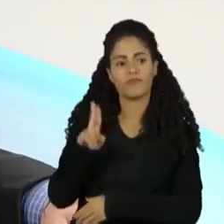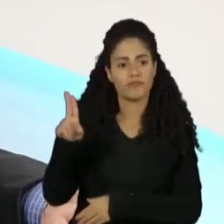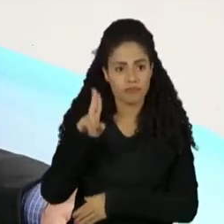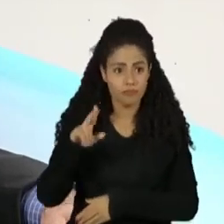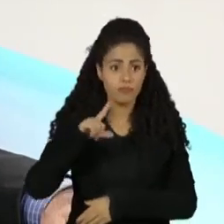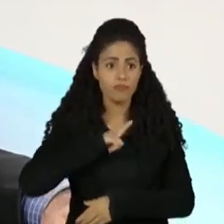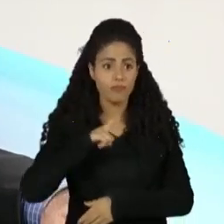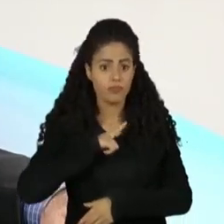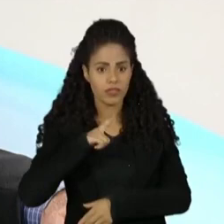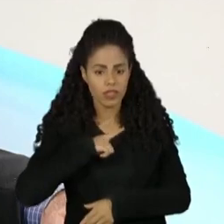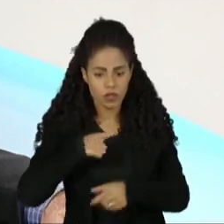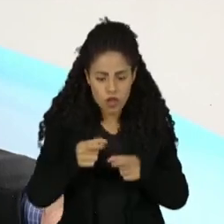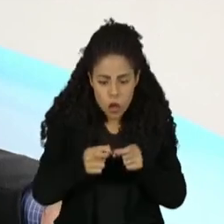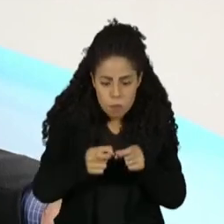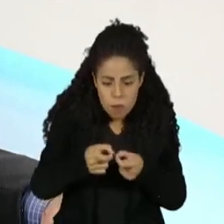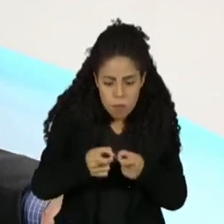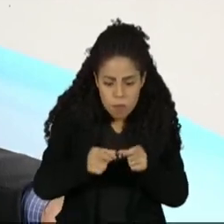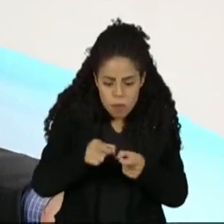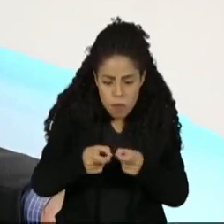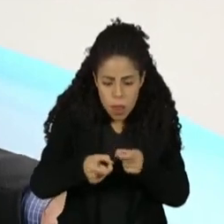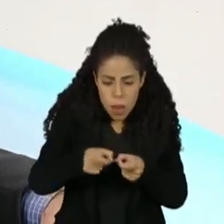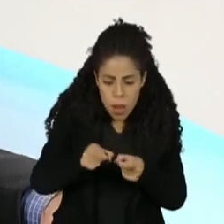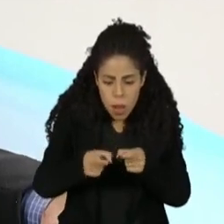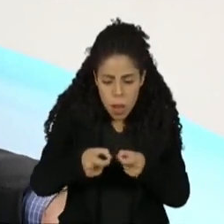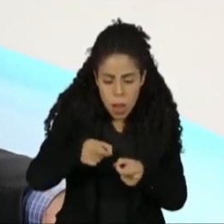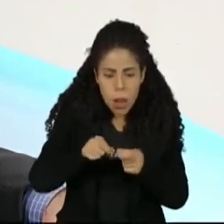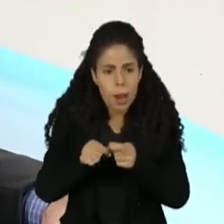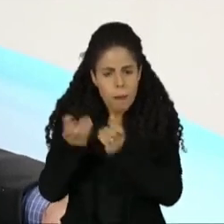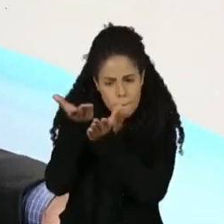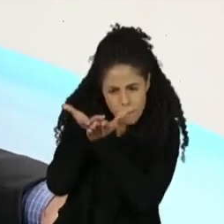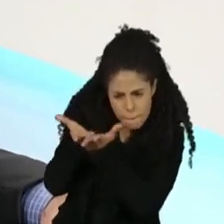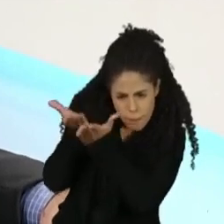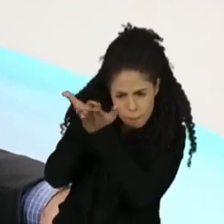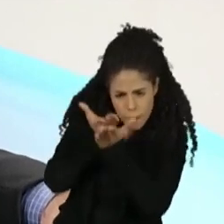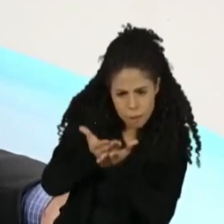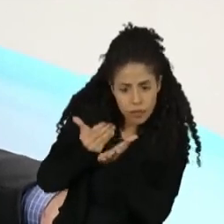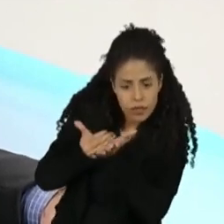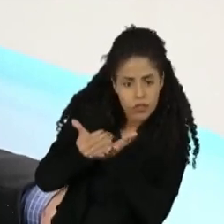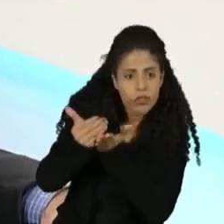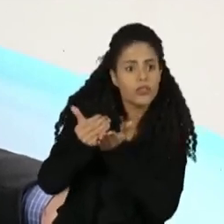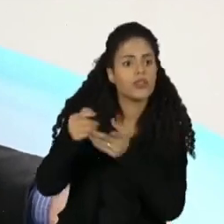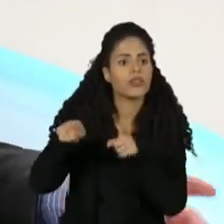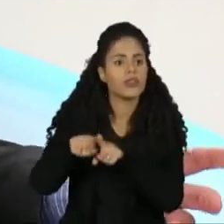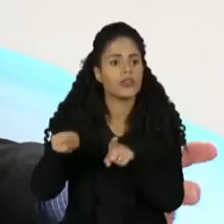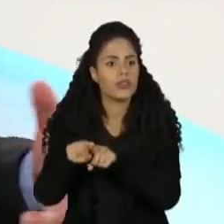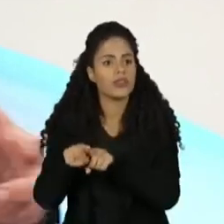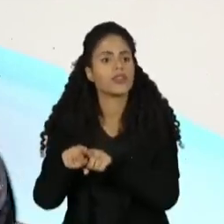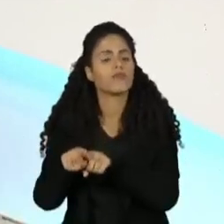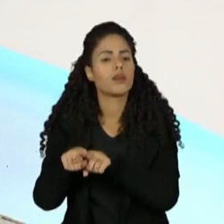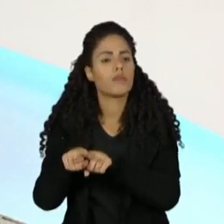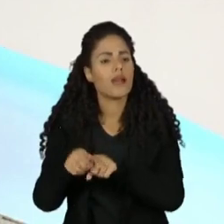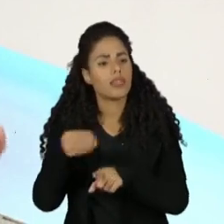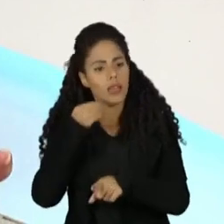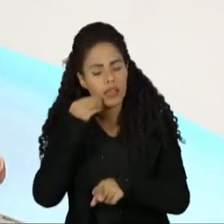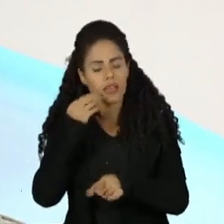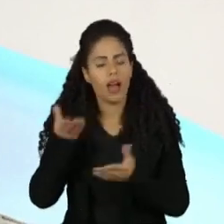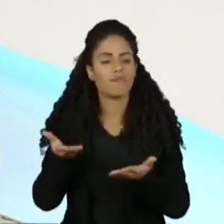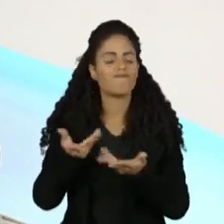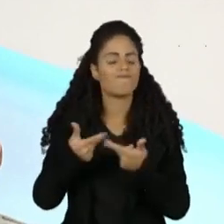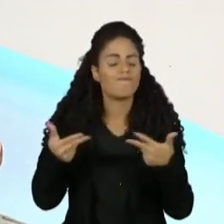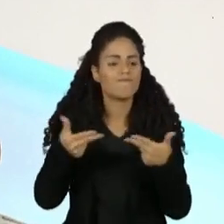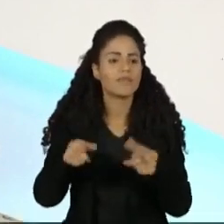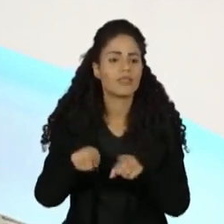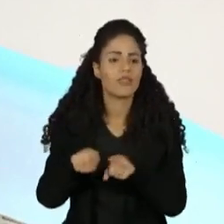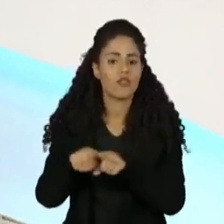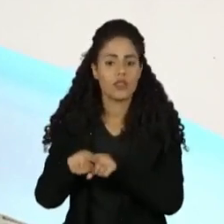modificados para fazer os estudos iniciais para o xenotransplante. Então, tudo isso é muito vivo